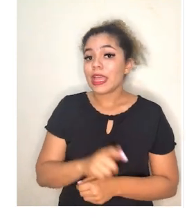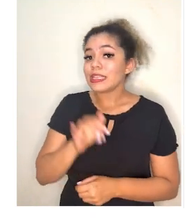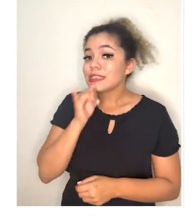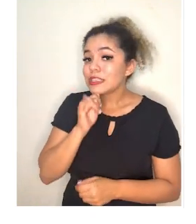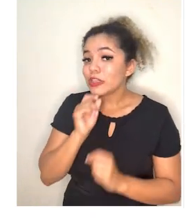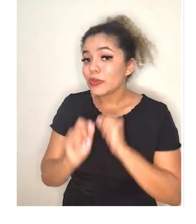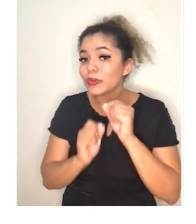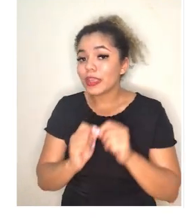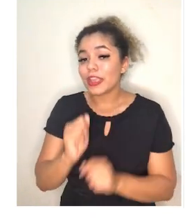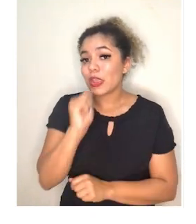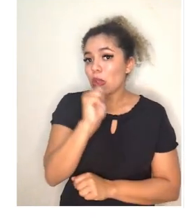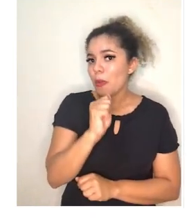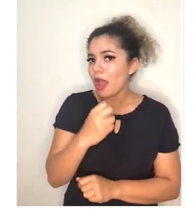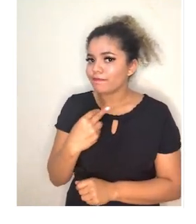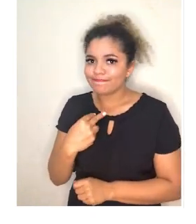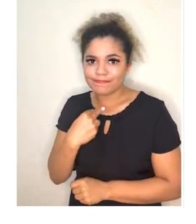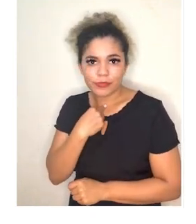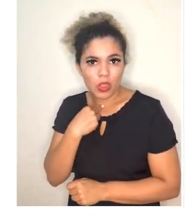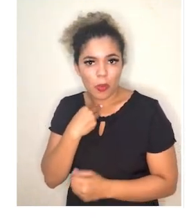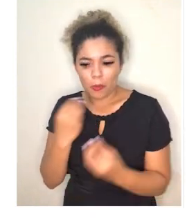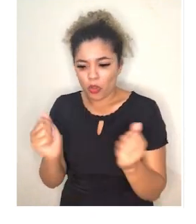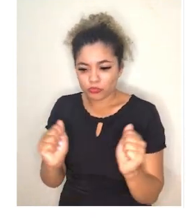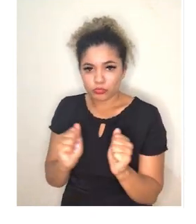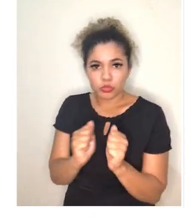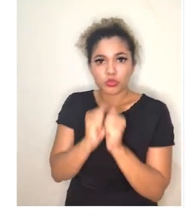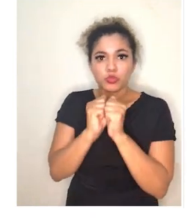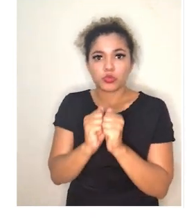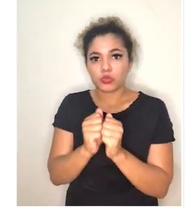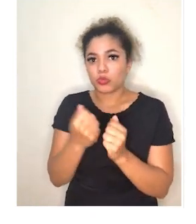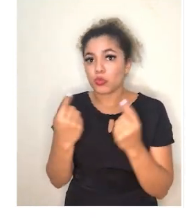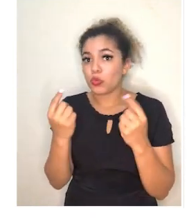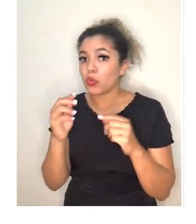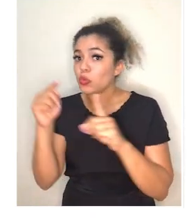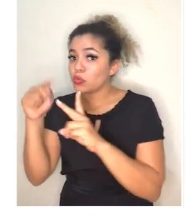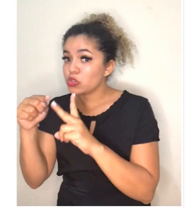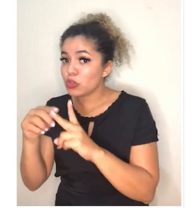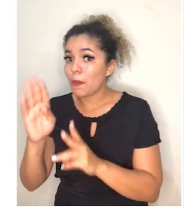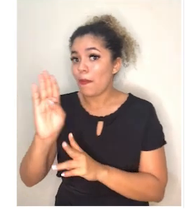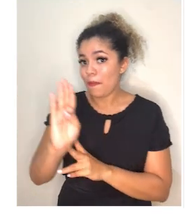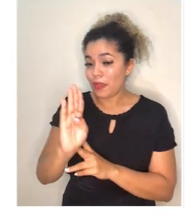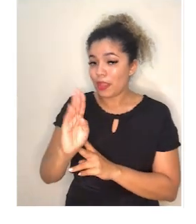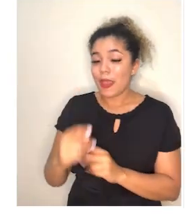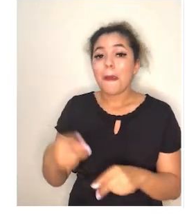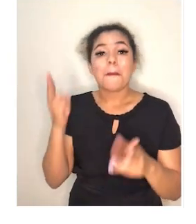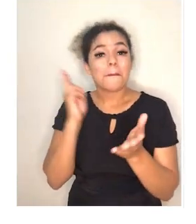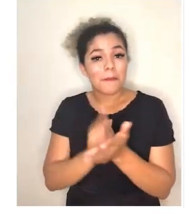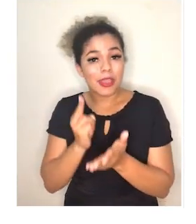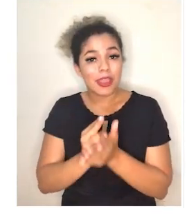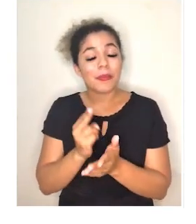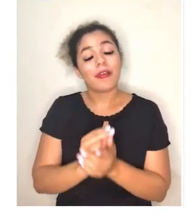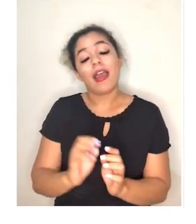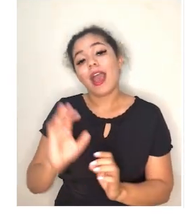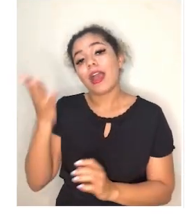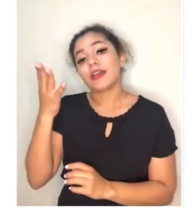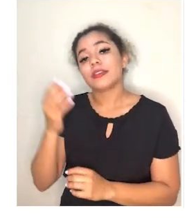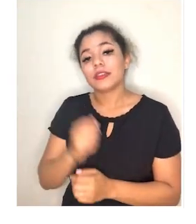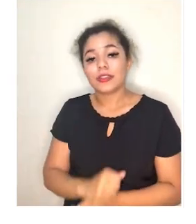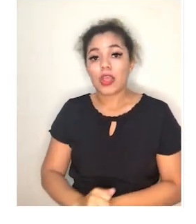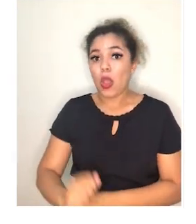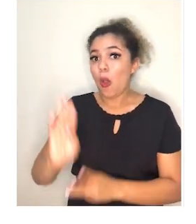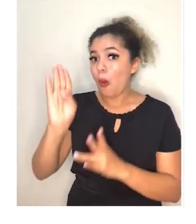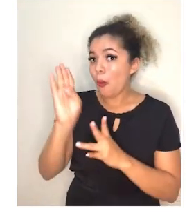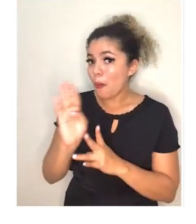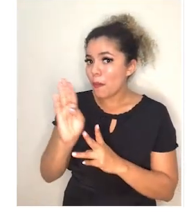do tipo A não pode se juntar às hemácias do tipo B. O mesmo acontece com o sangue tipo B,